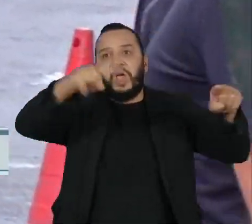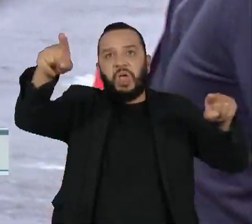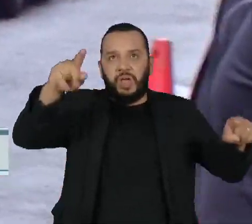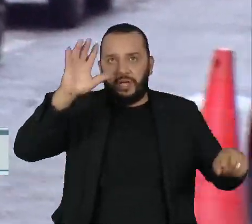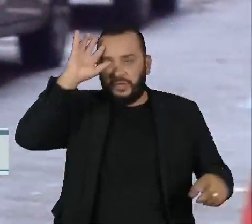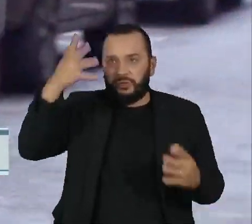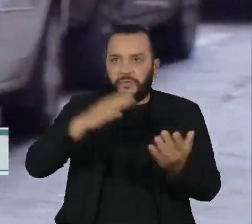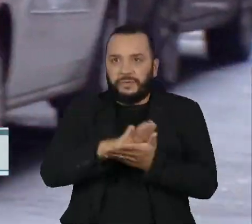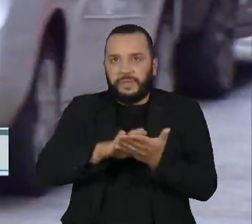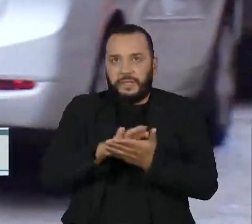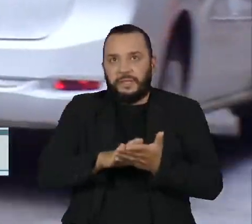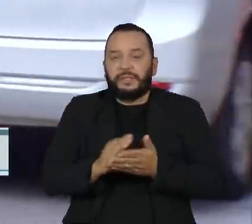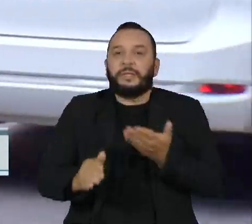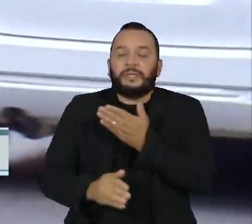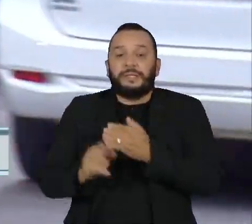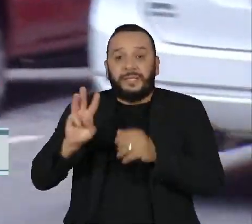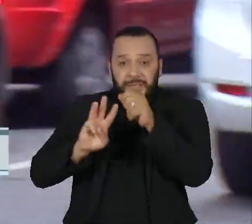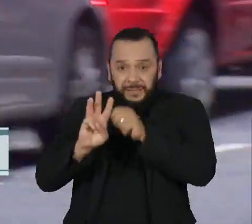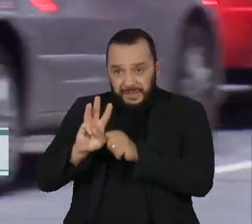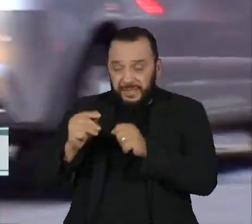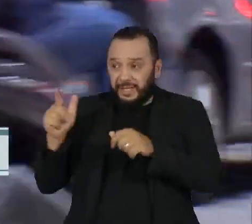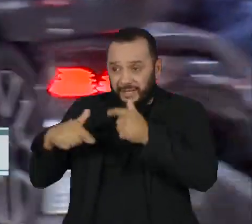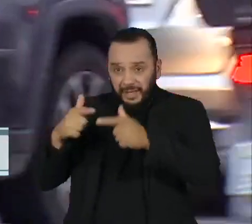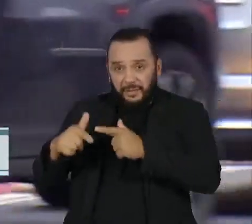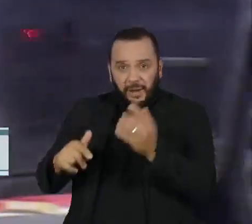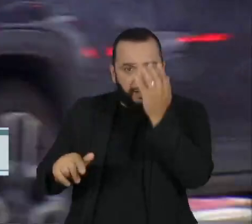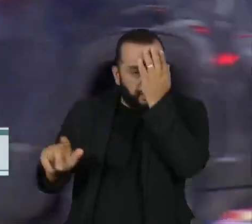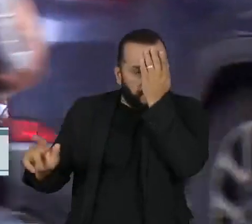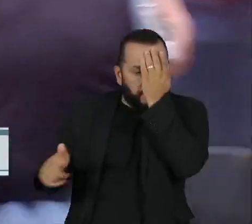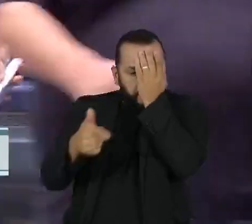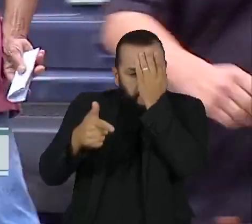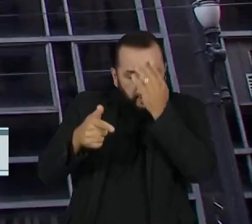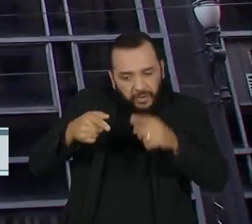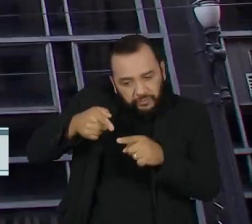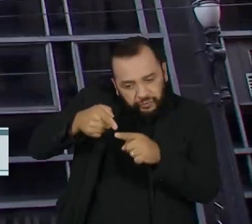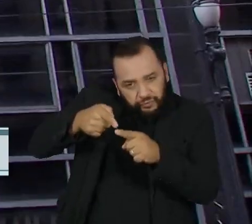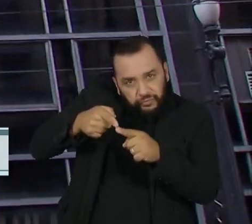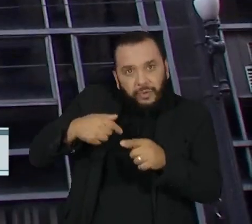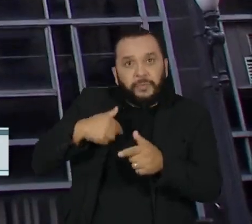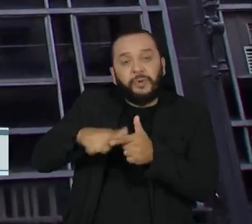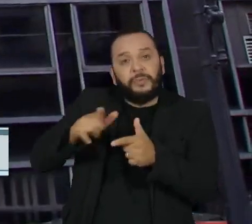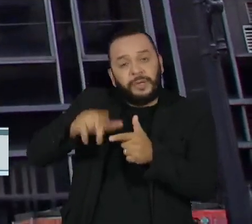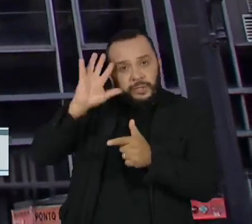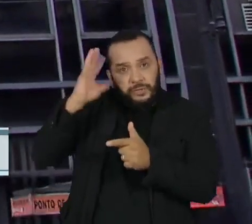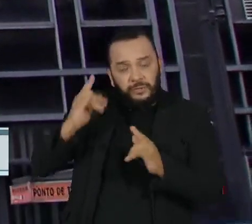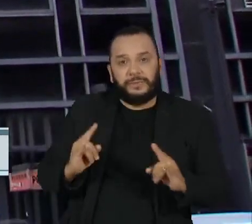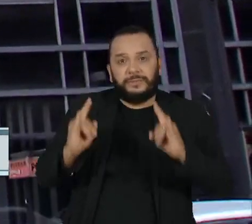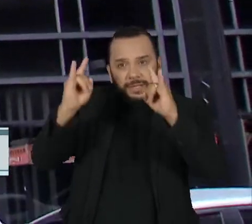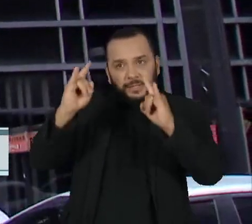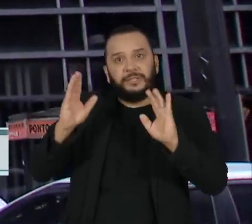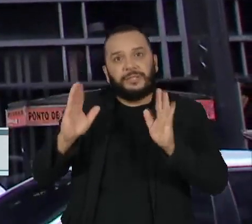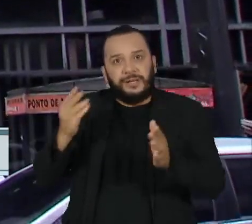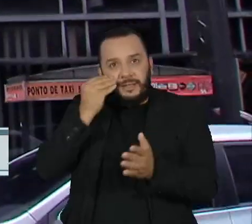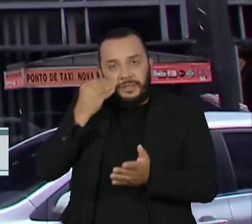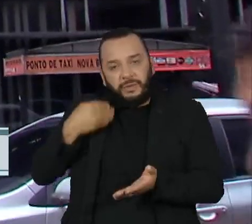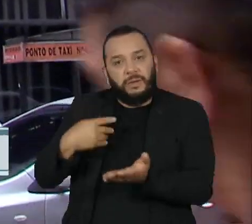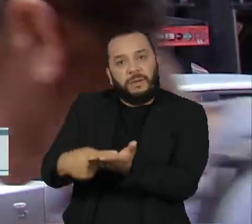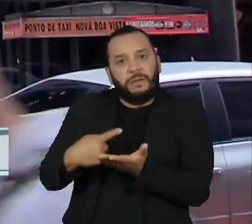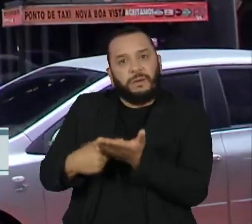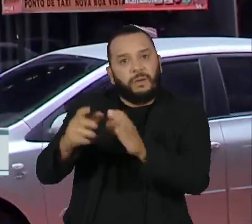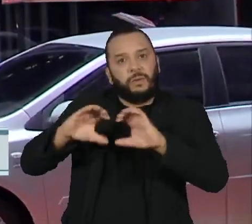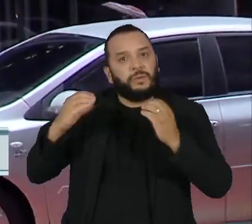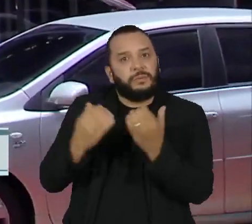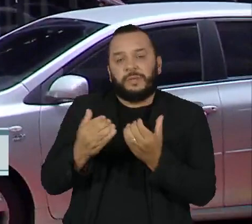Há três meses, o soldador busca ajuda para resolver um problema no prédio onde mora. Já tentou uma conciliação no condomínio. Sem